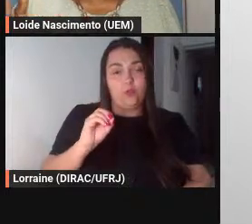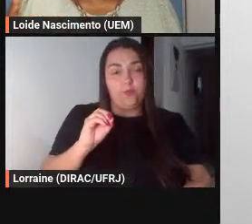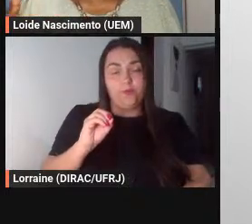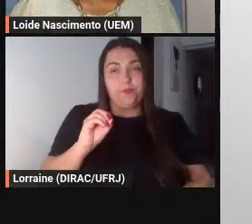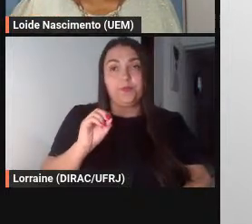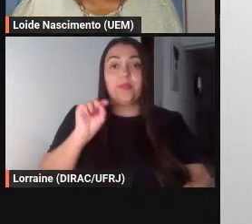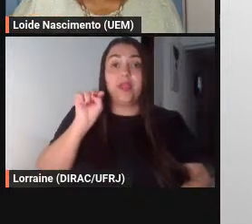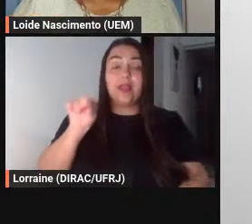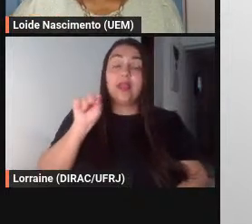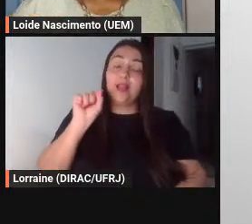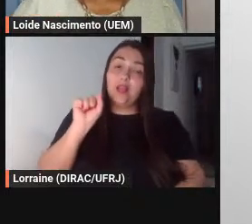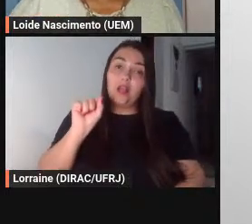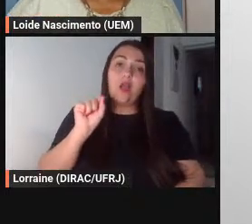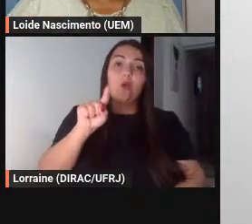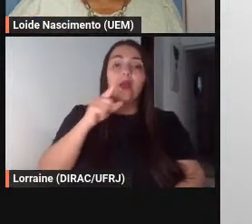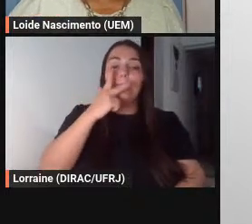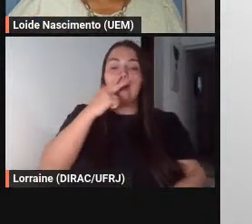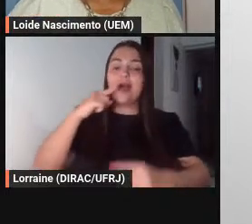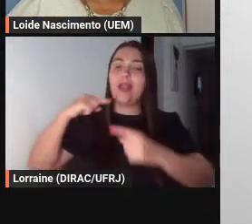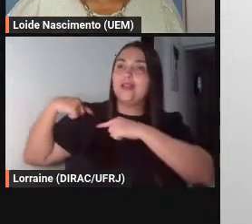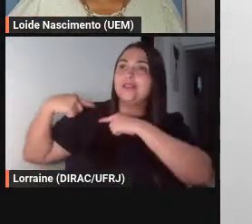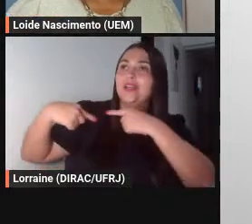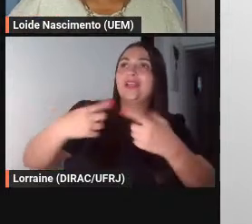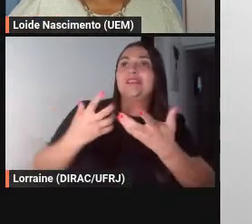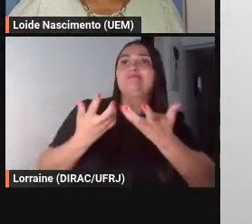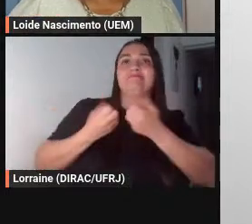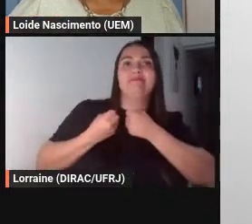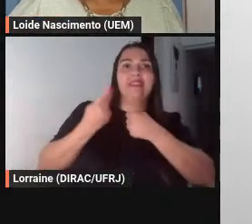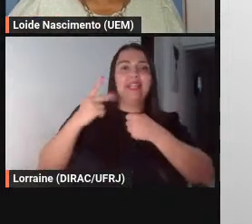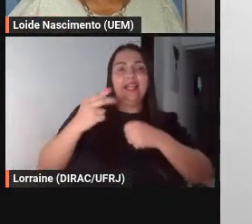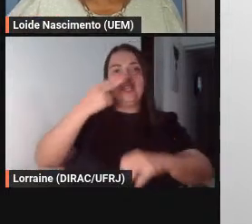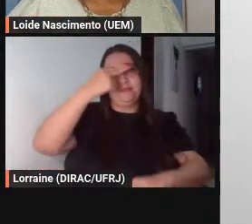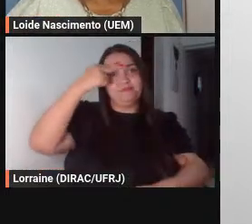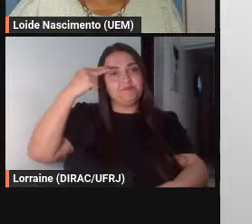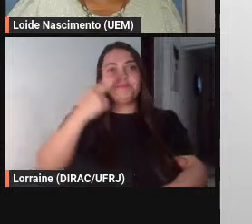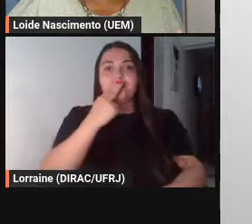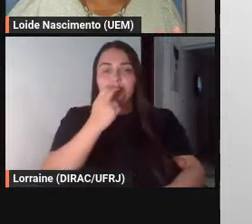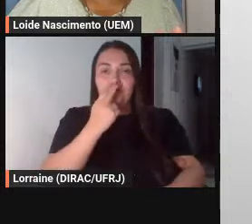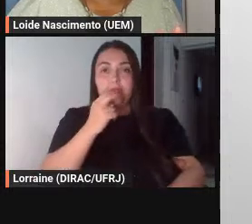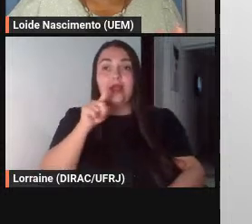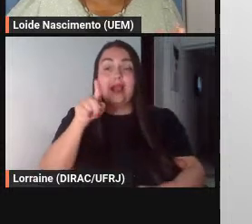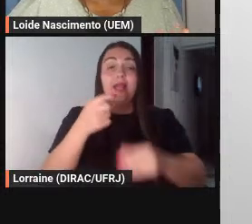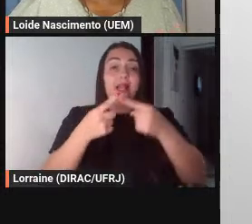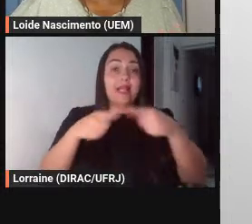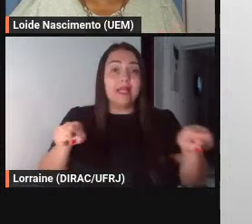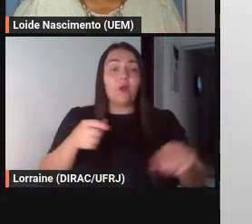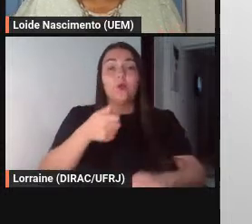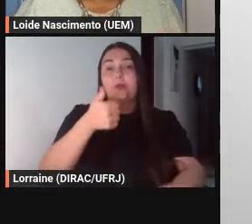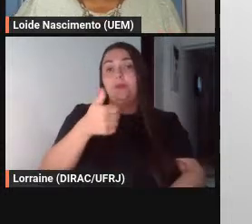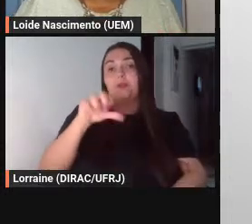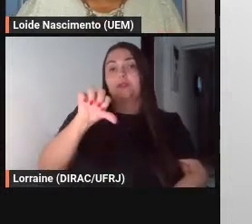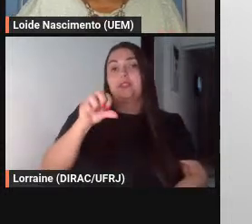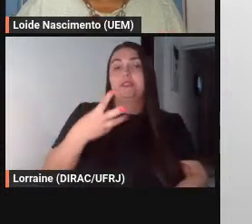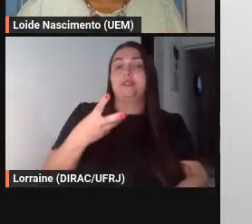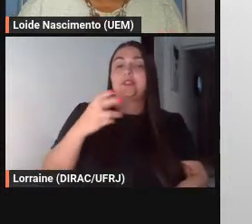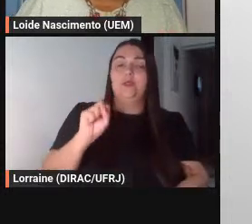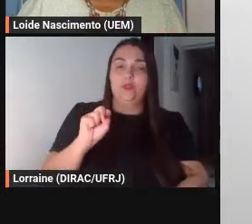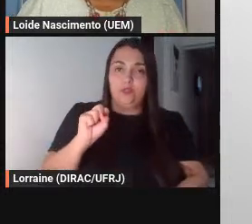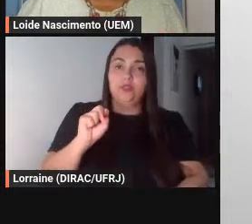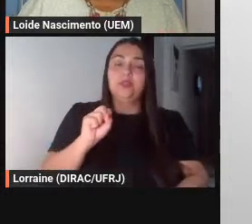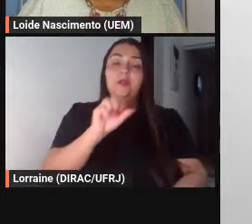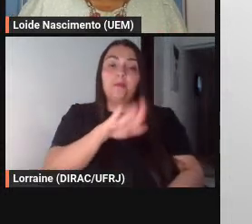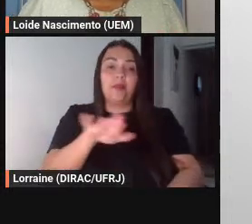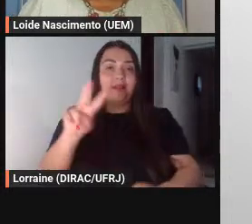uma herdeira direta de Monteiro Lobato porque ela ela inaugura sua produção para as crianças em 1938 e aí ela